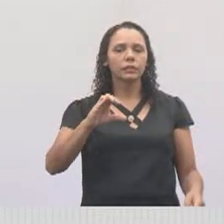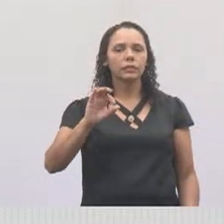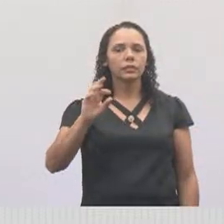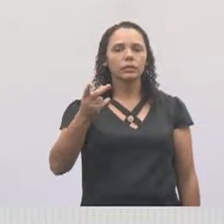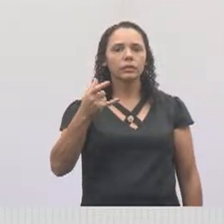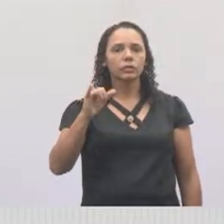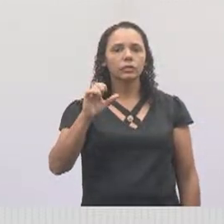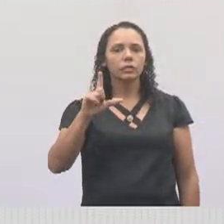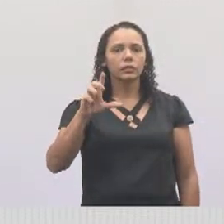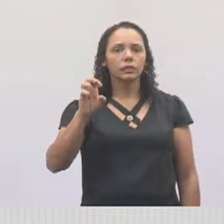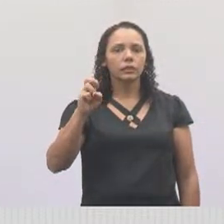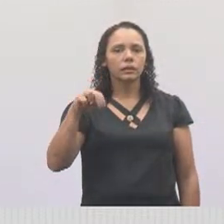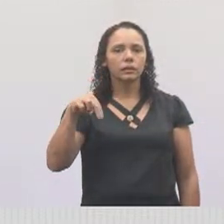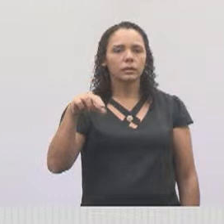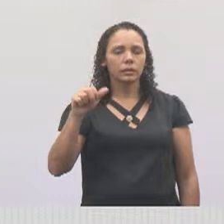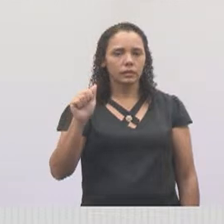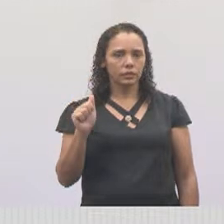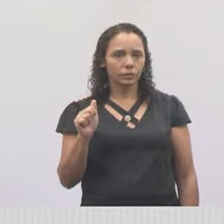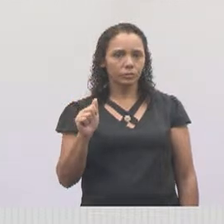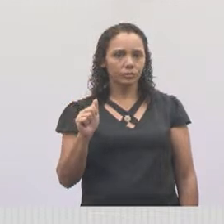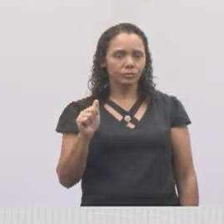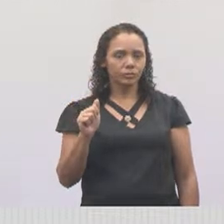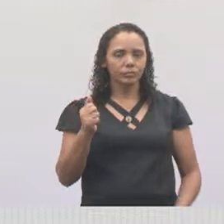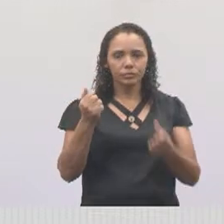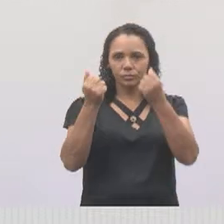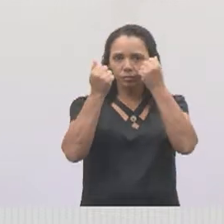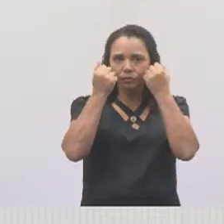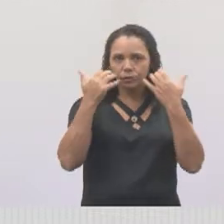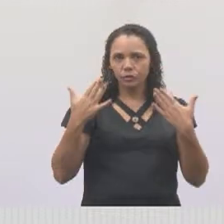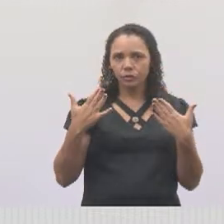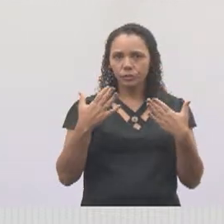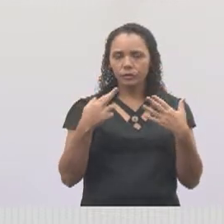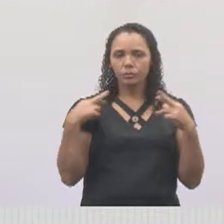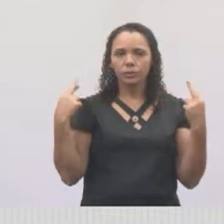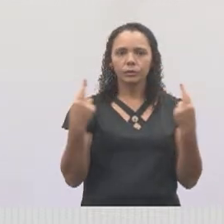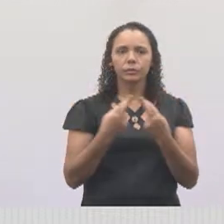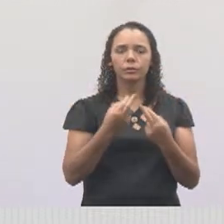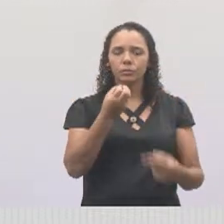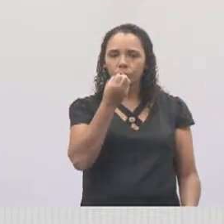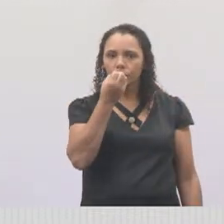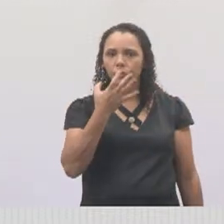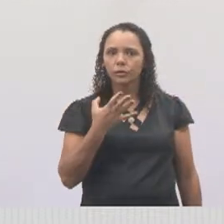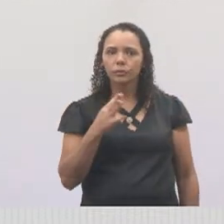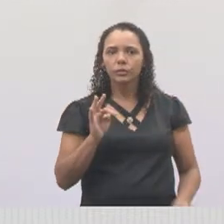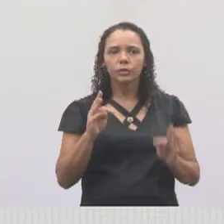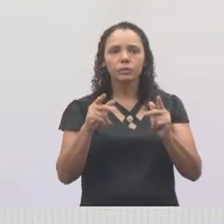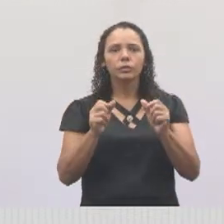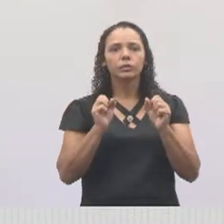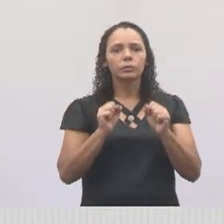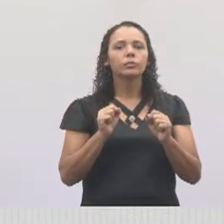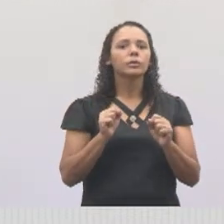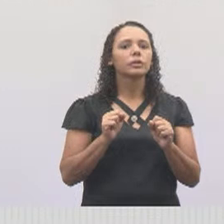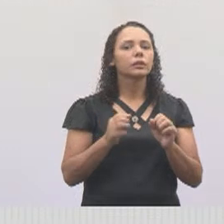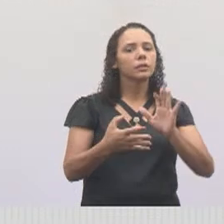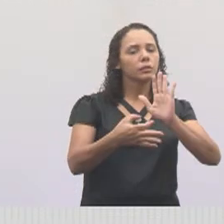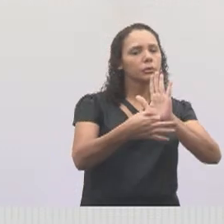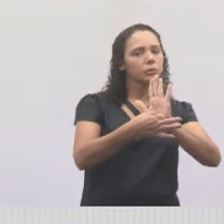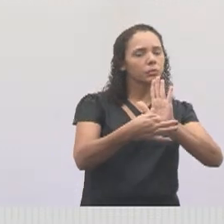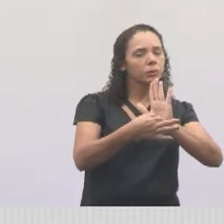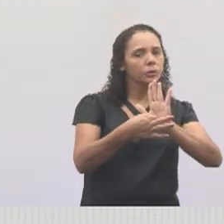bacana audiência pública, onde todos puderam se manifestar,